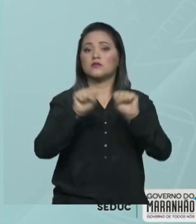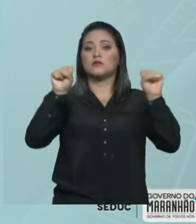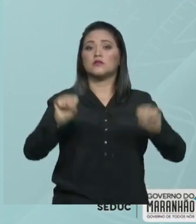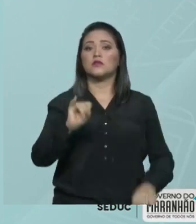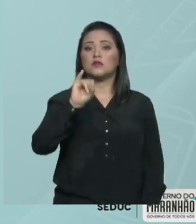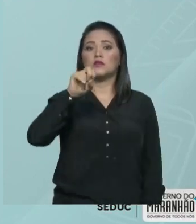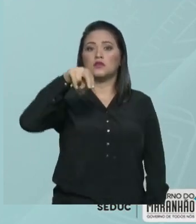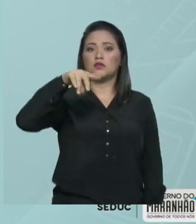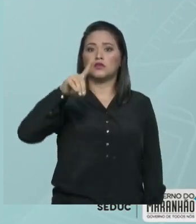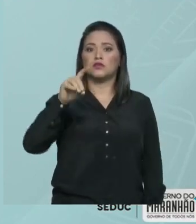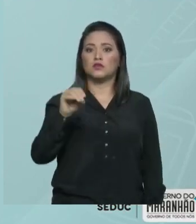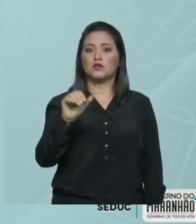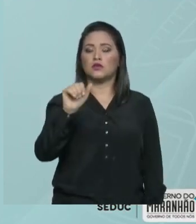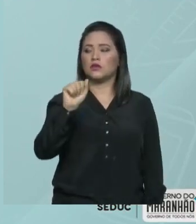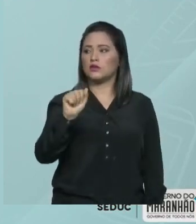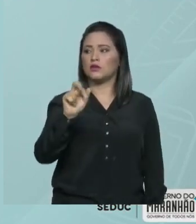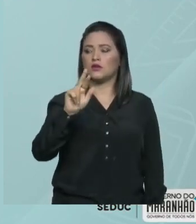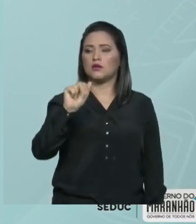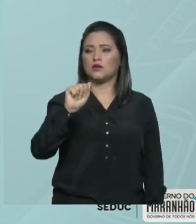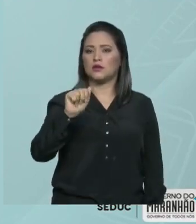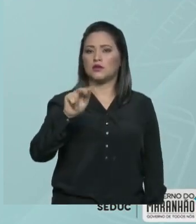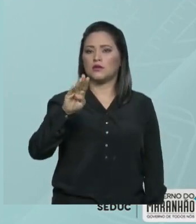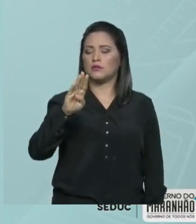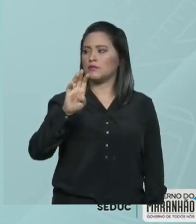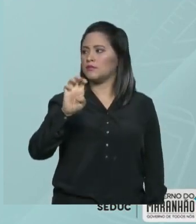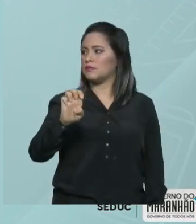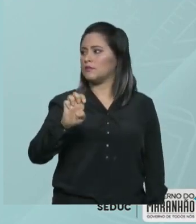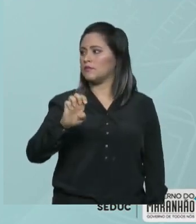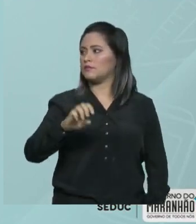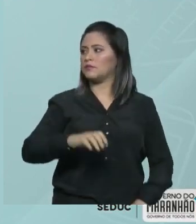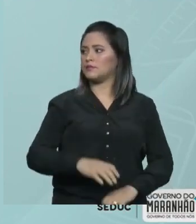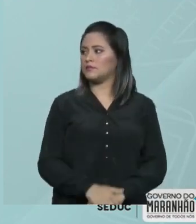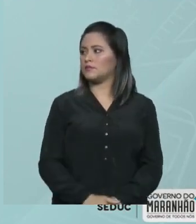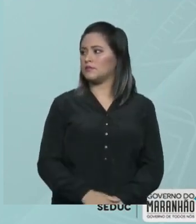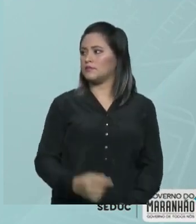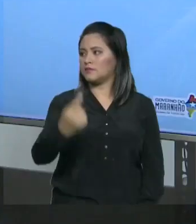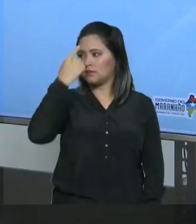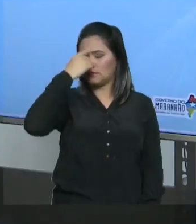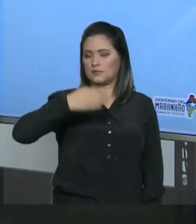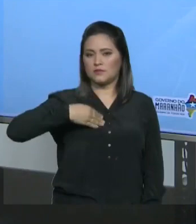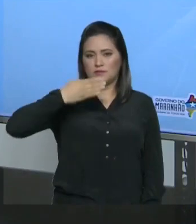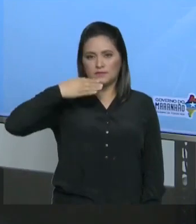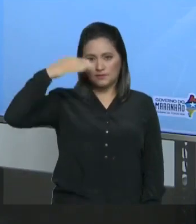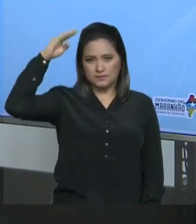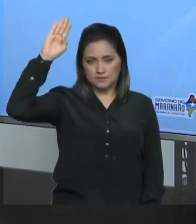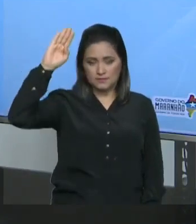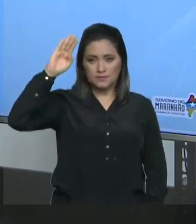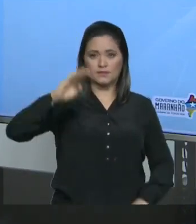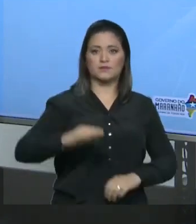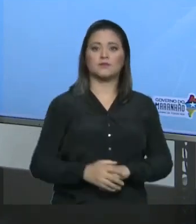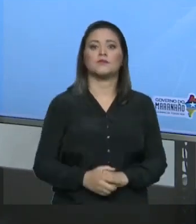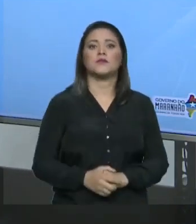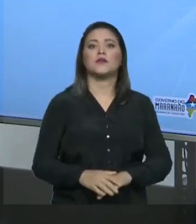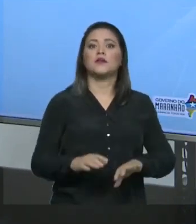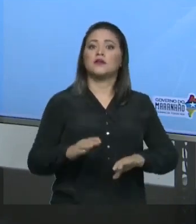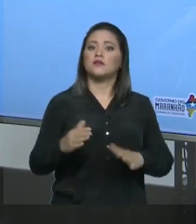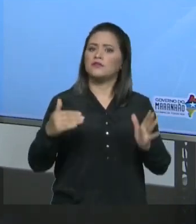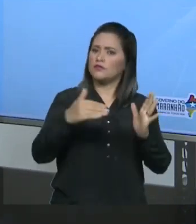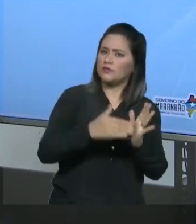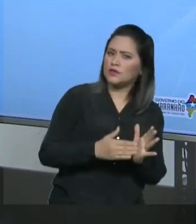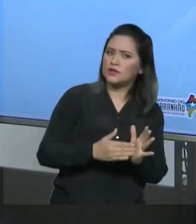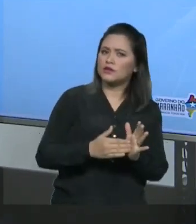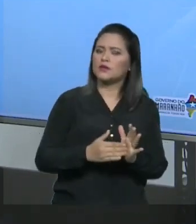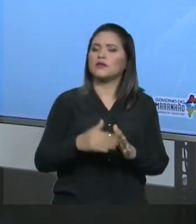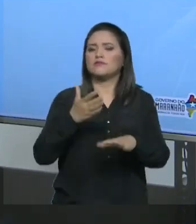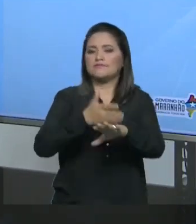-arábico de numeração? E terminar fazendo exercício. Então a gente vai estruturar essa aula a